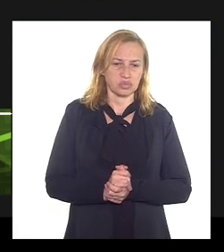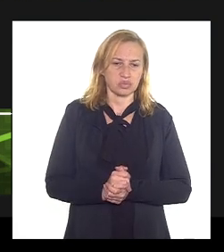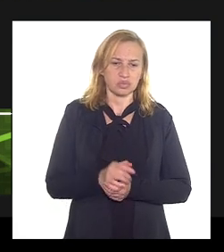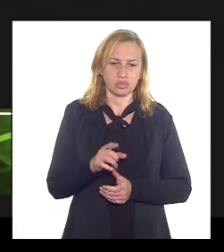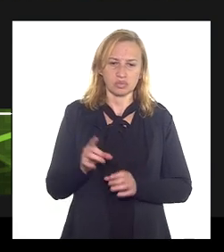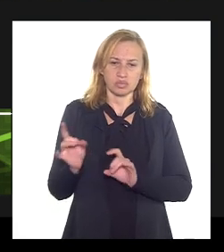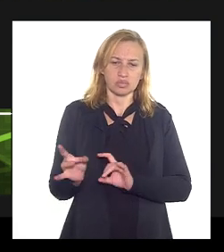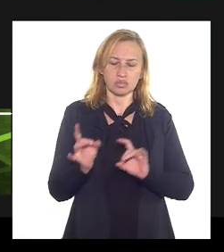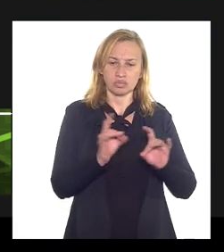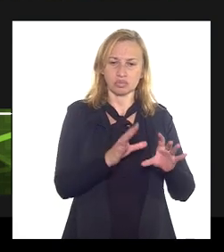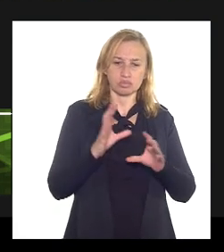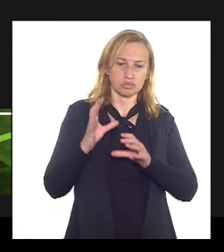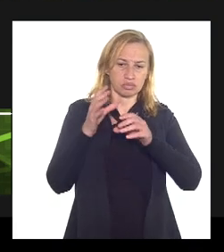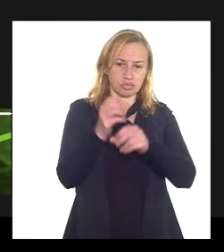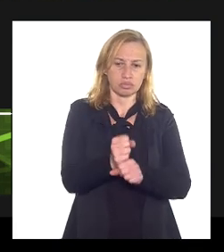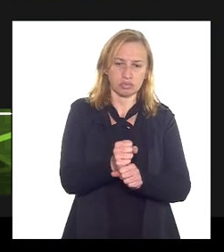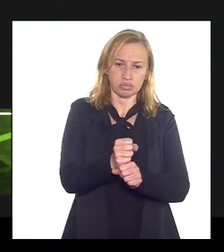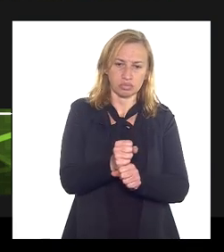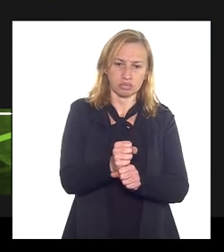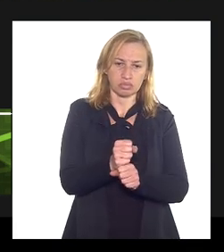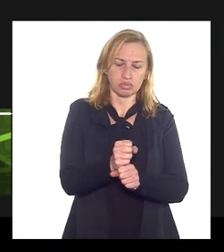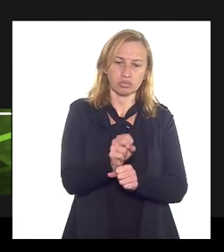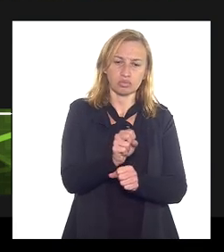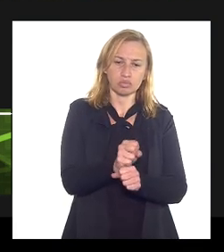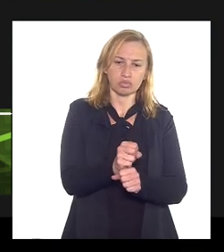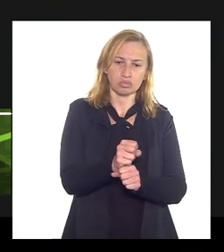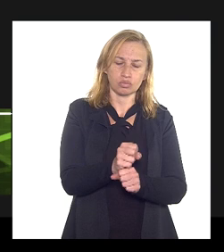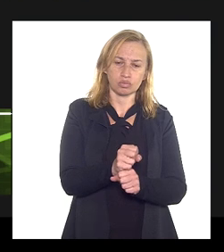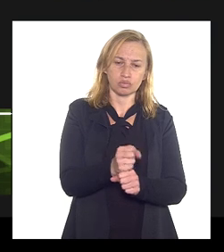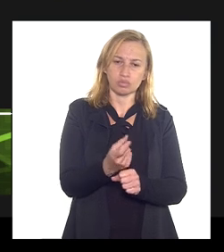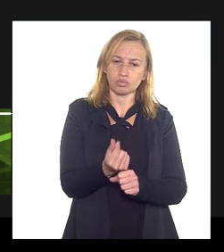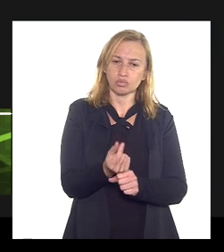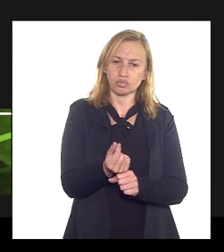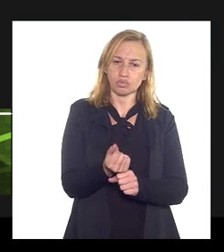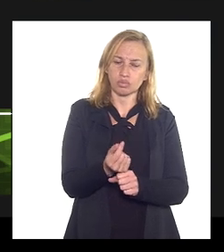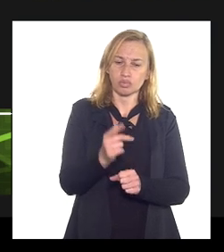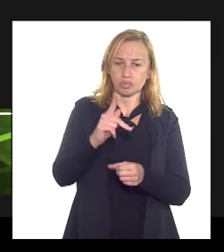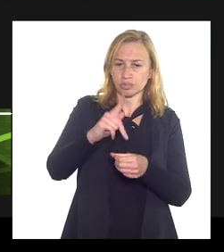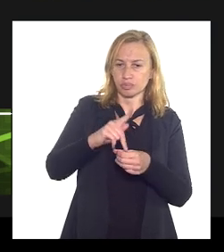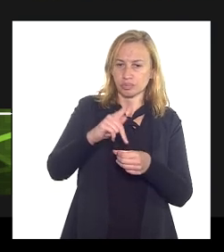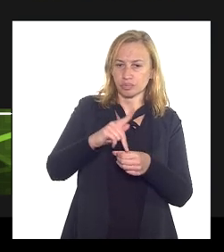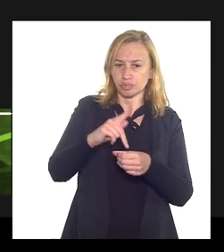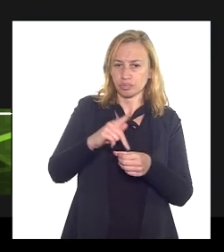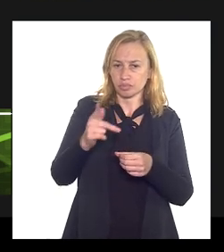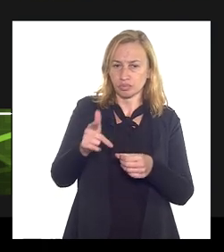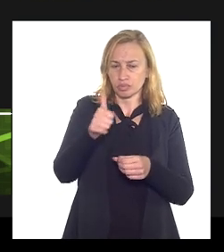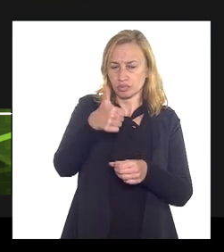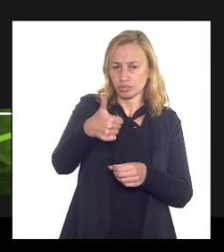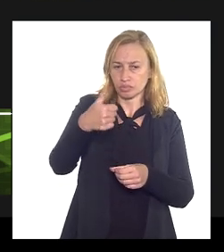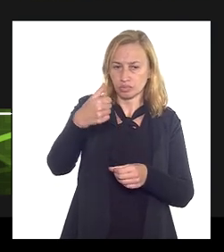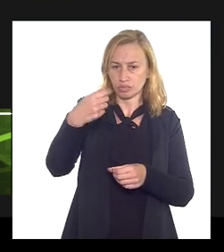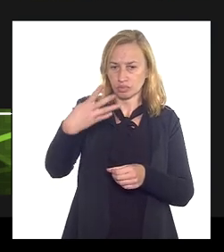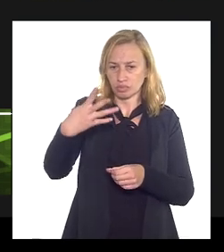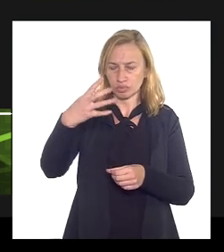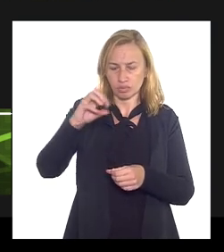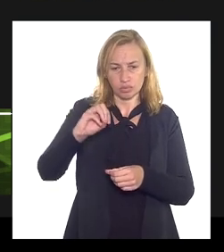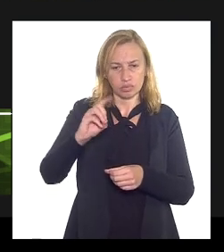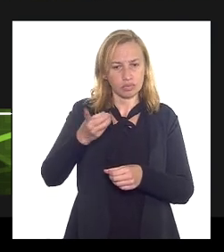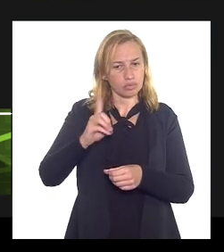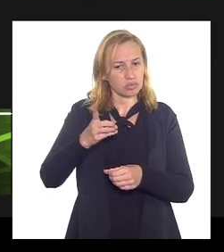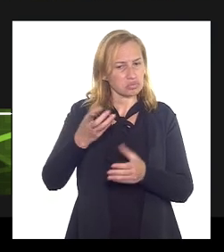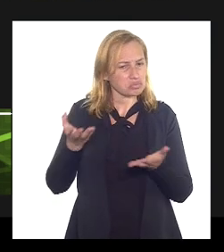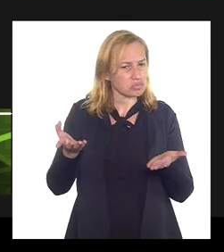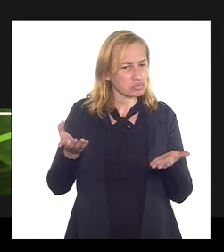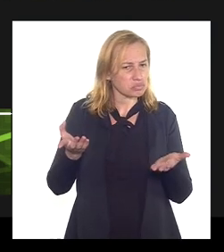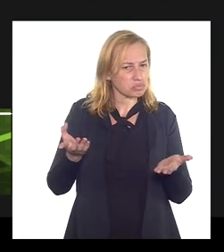abandono calculados custos quando o petróleo era 100 dólares 140 dólares e esses mesmos